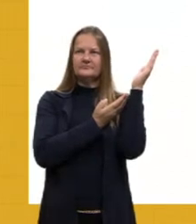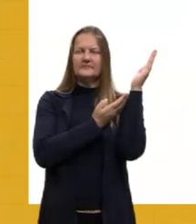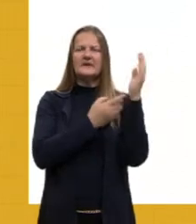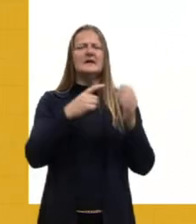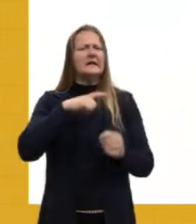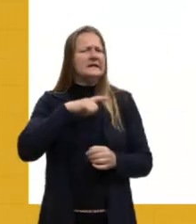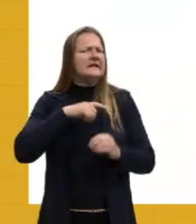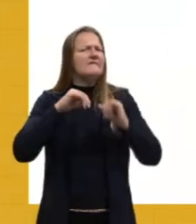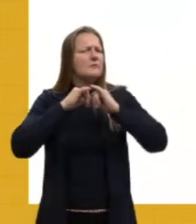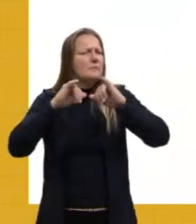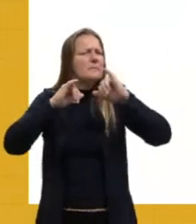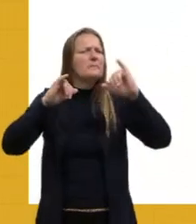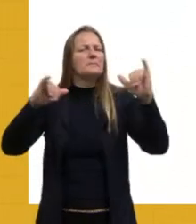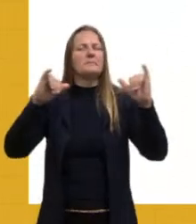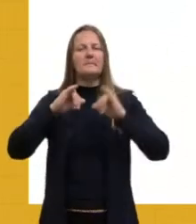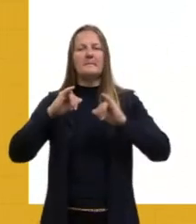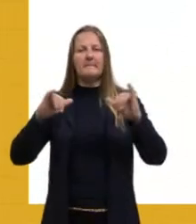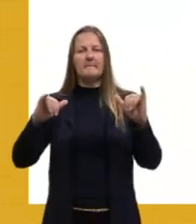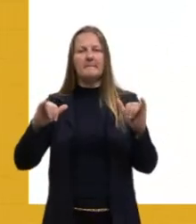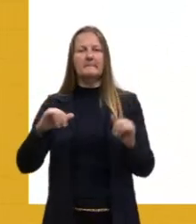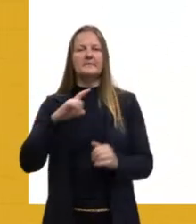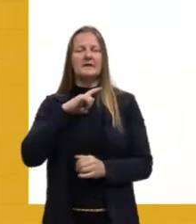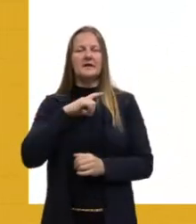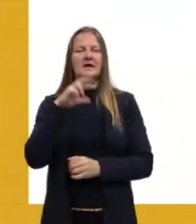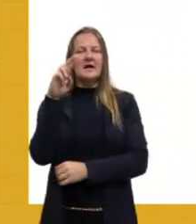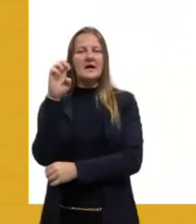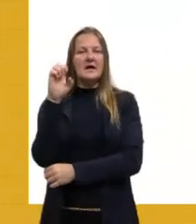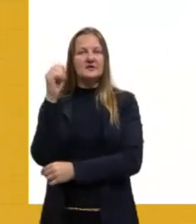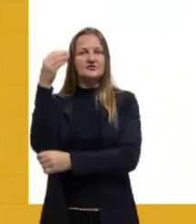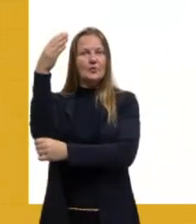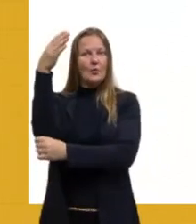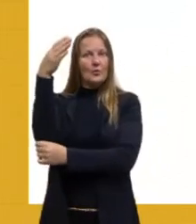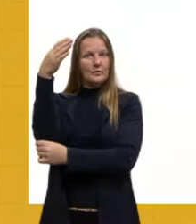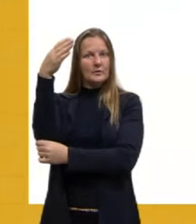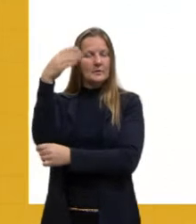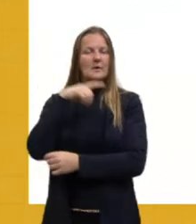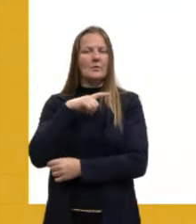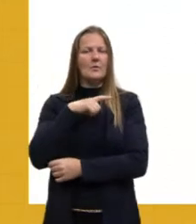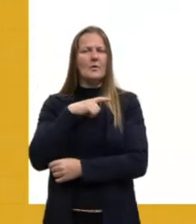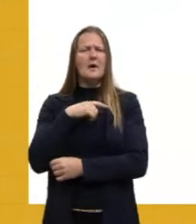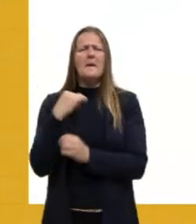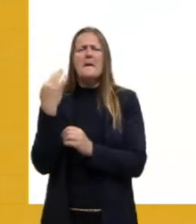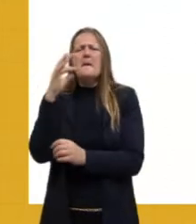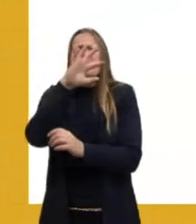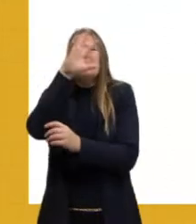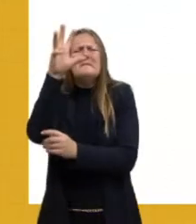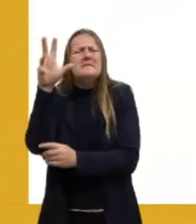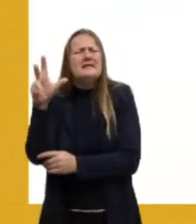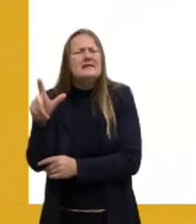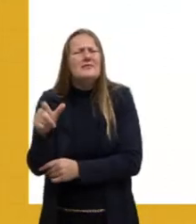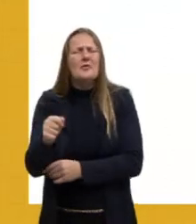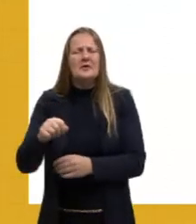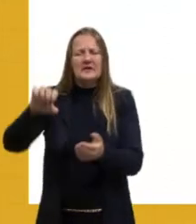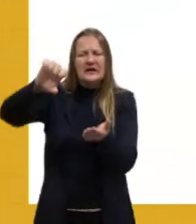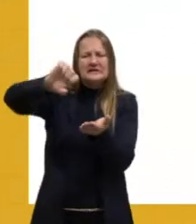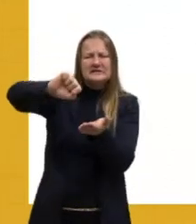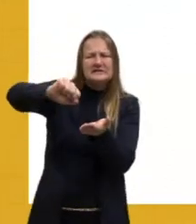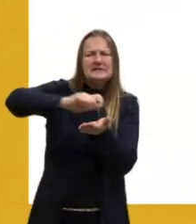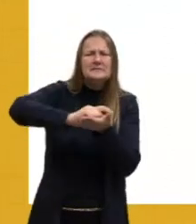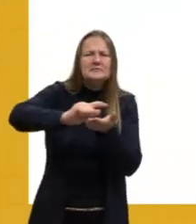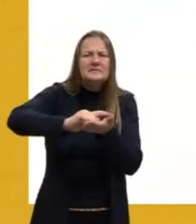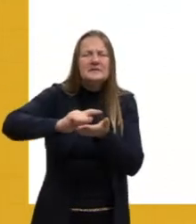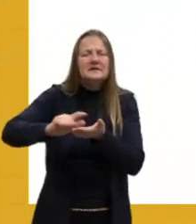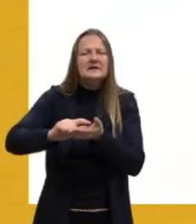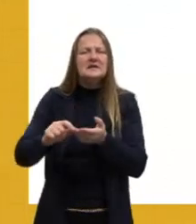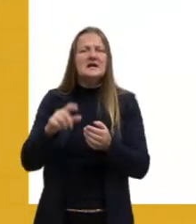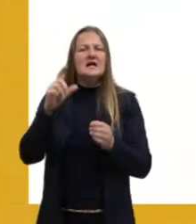Segundo a propaganda de uma rede de hotéis, milhões de toneladas de detergentes são